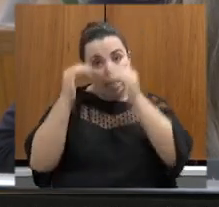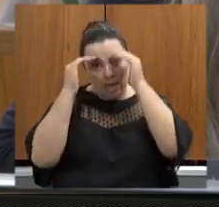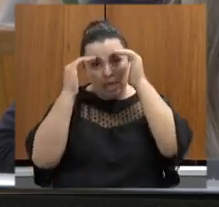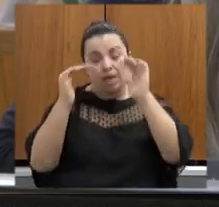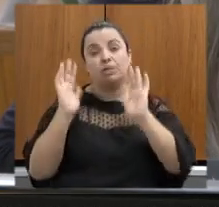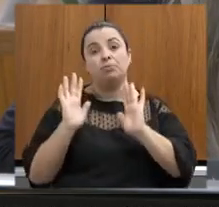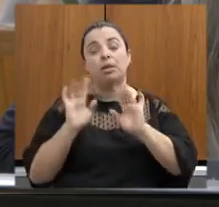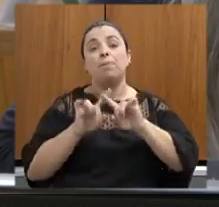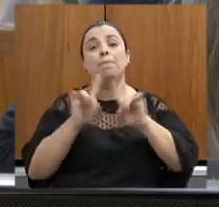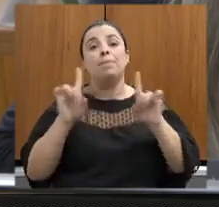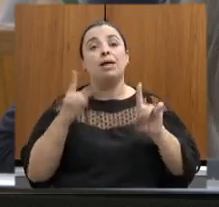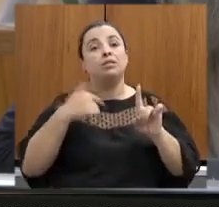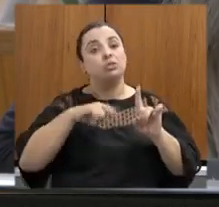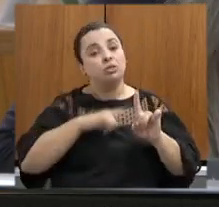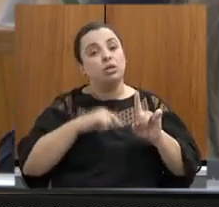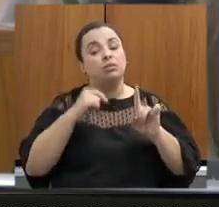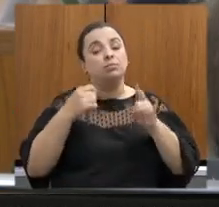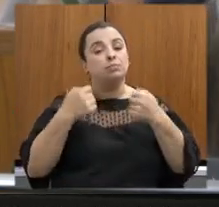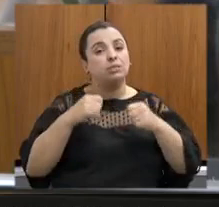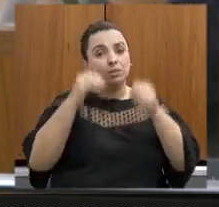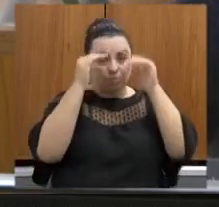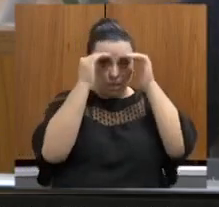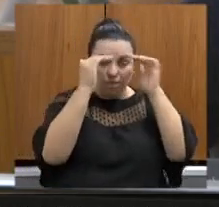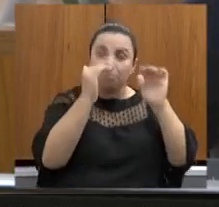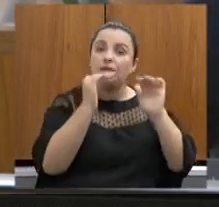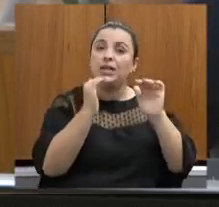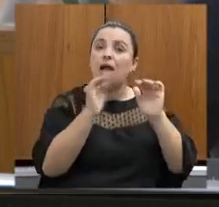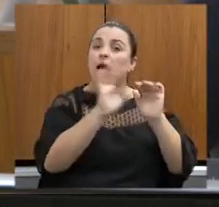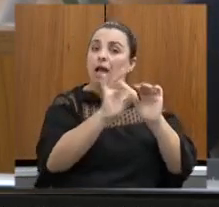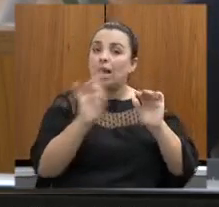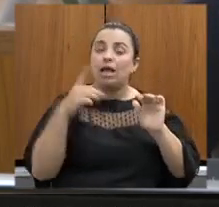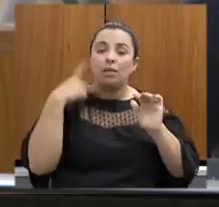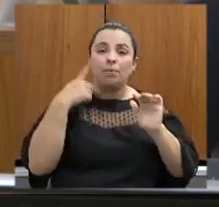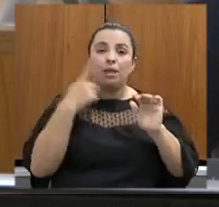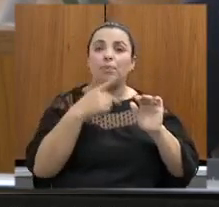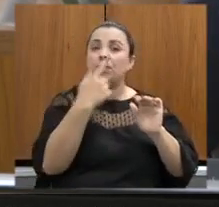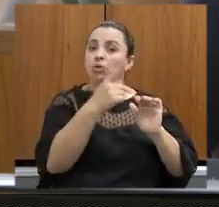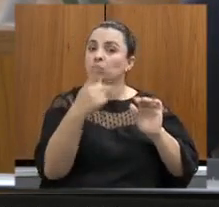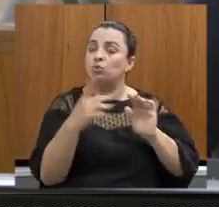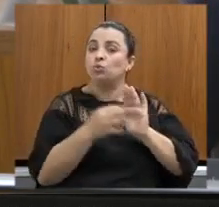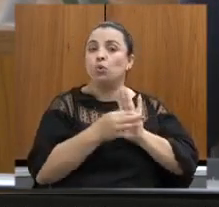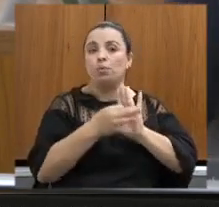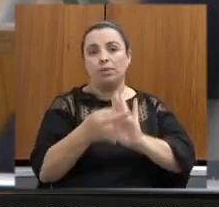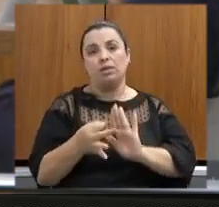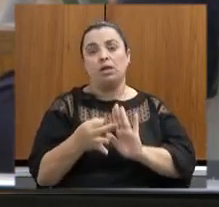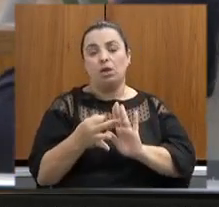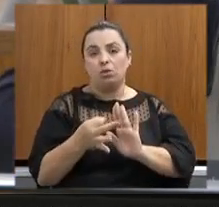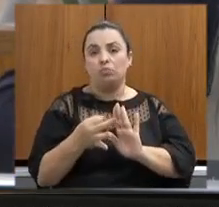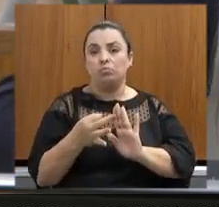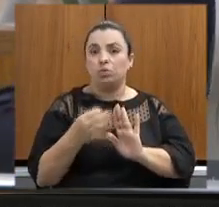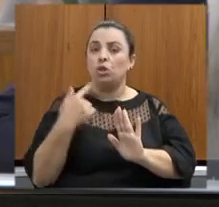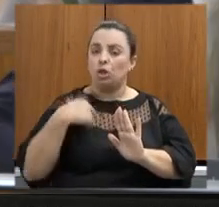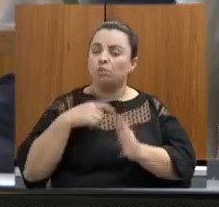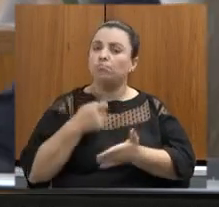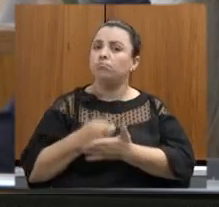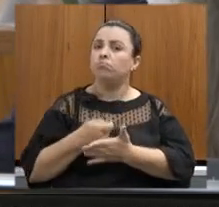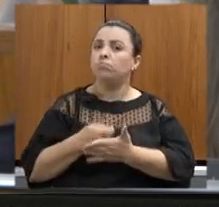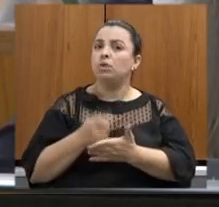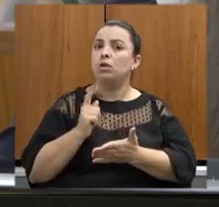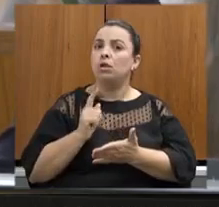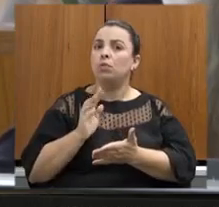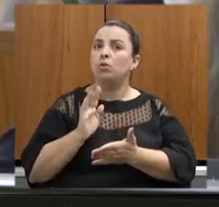as opiniões de cada parlamentar que está aqui presente e devemos nos conter